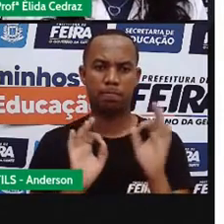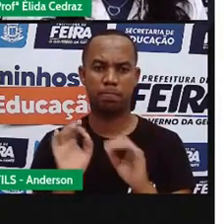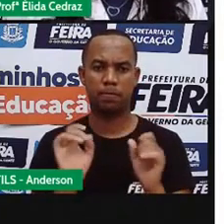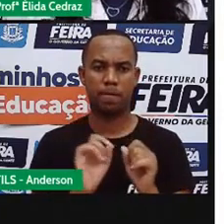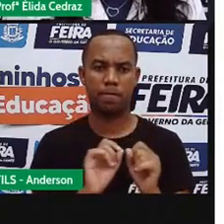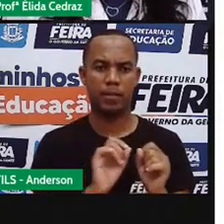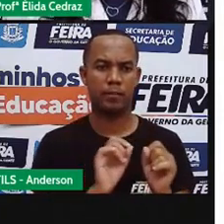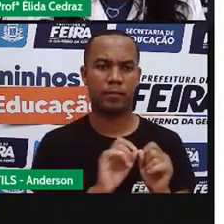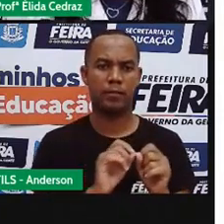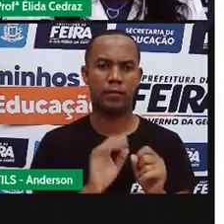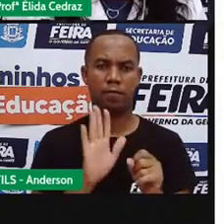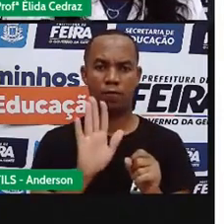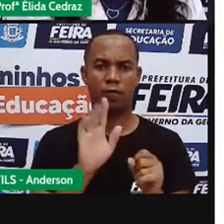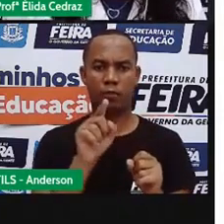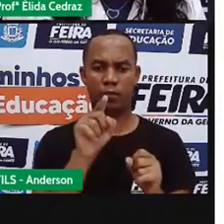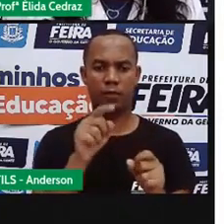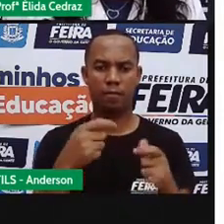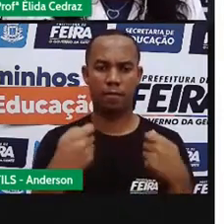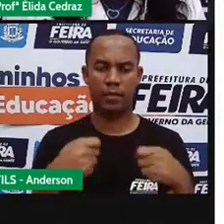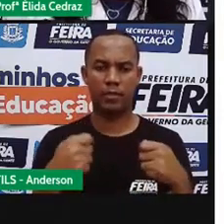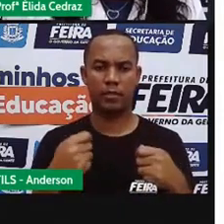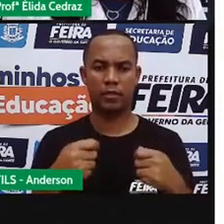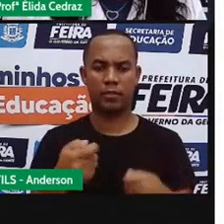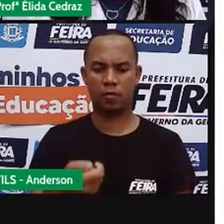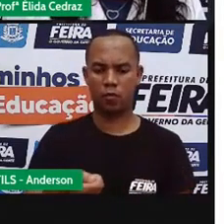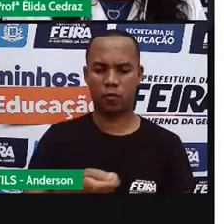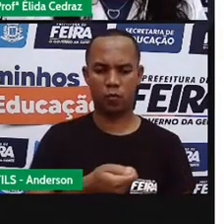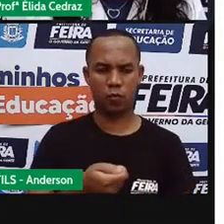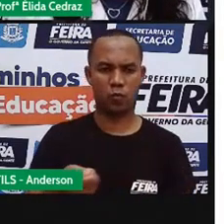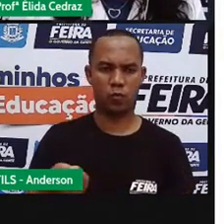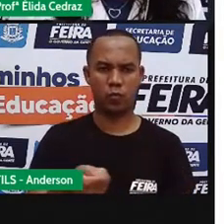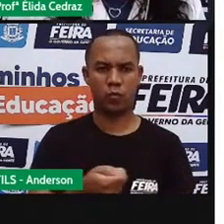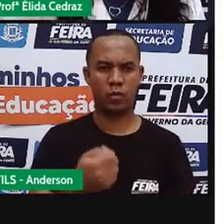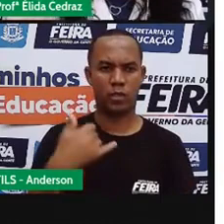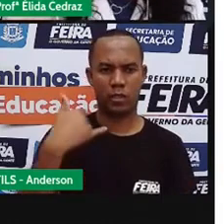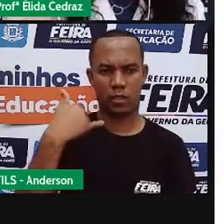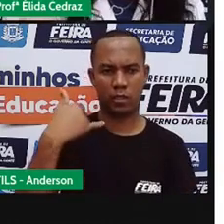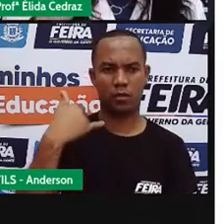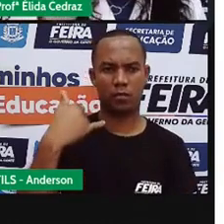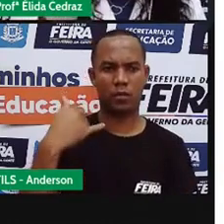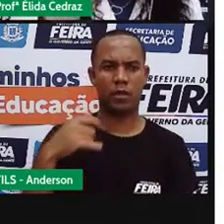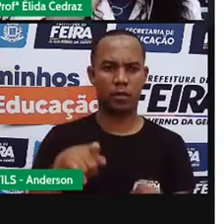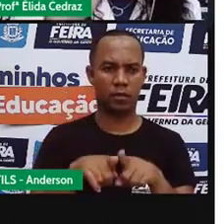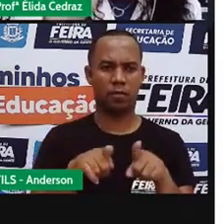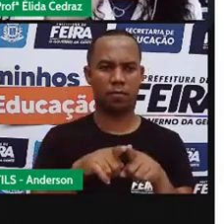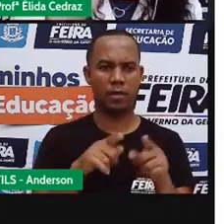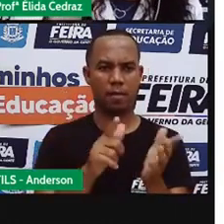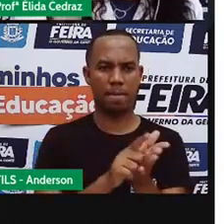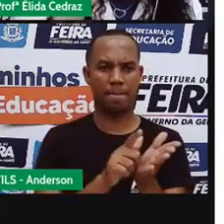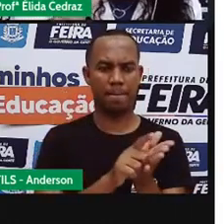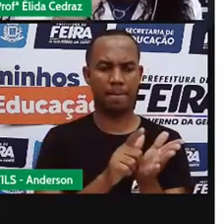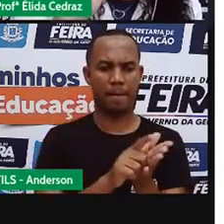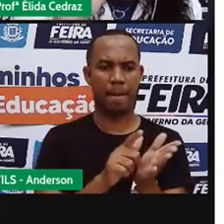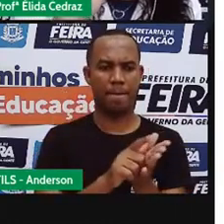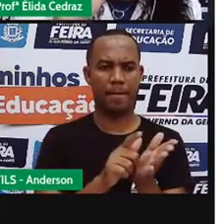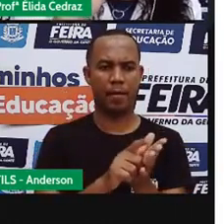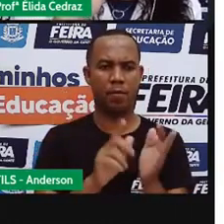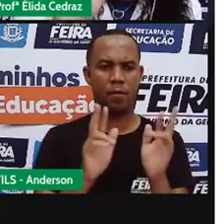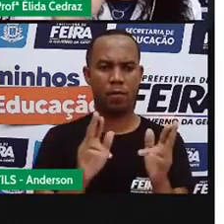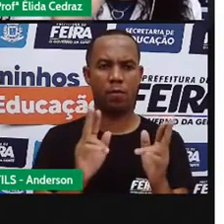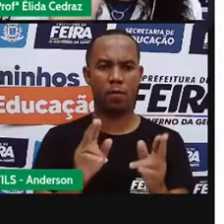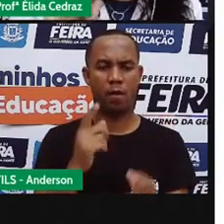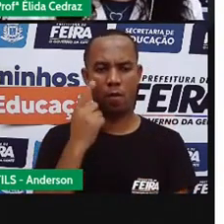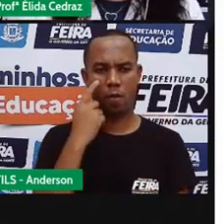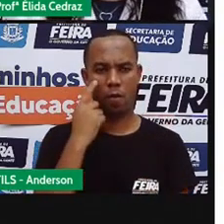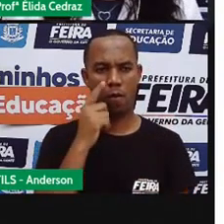Você vai precisar de uma lanterna, pode ser a do celular. E pedaços de papel. Pedaços de papel assim, do tamanho da sua mão, tá bom?